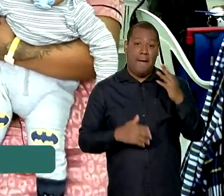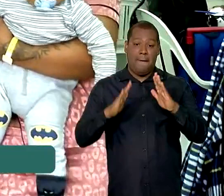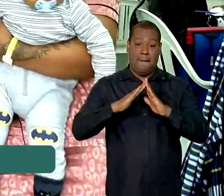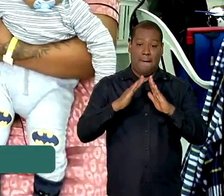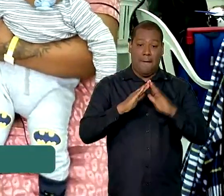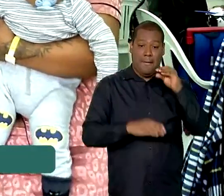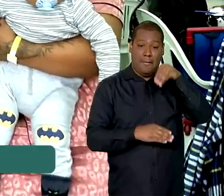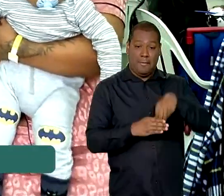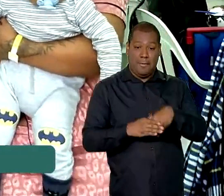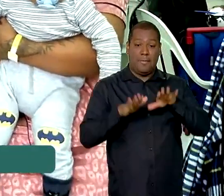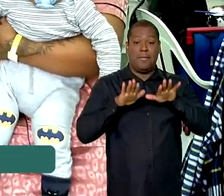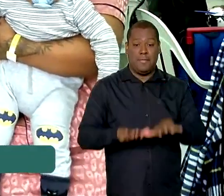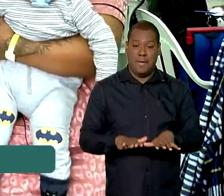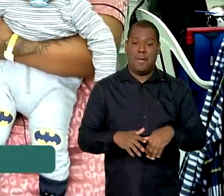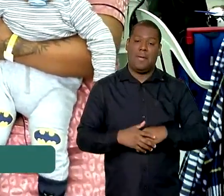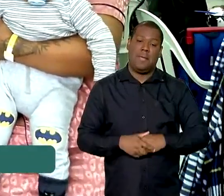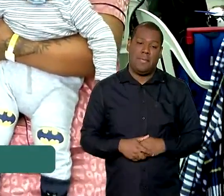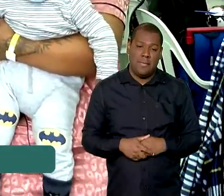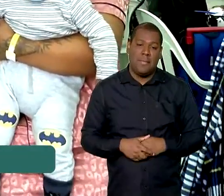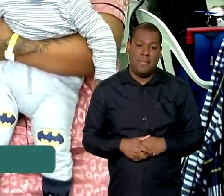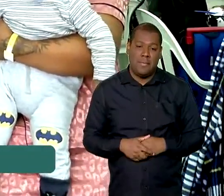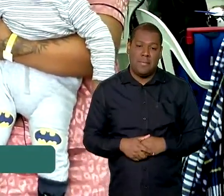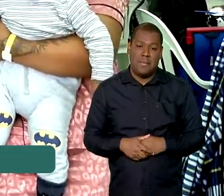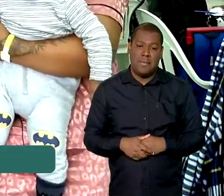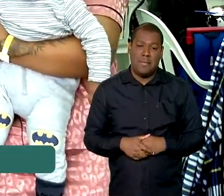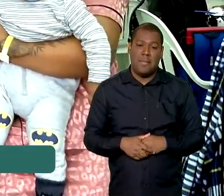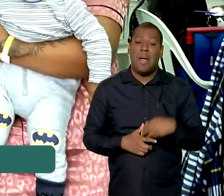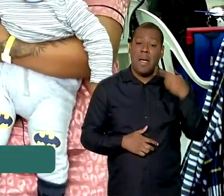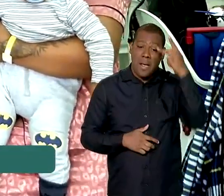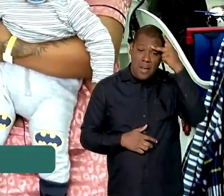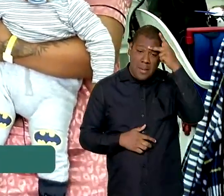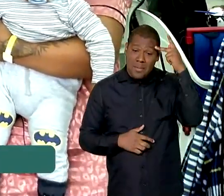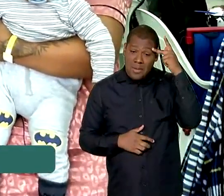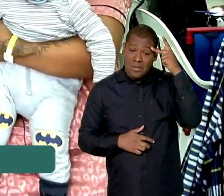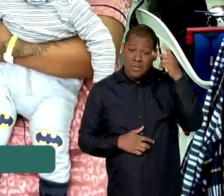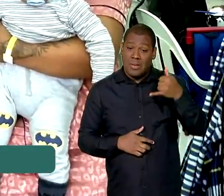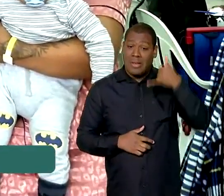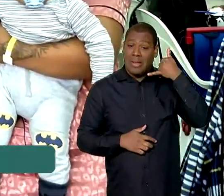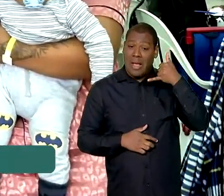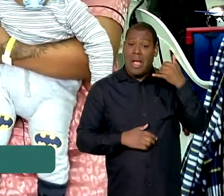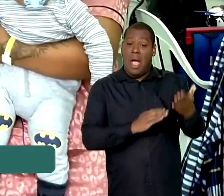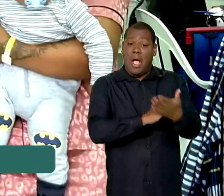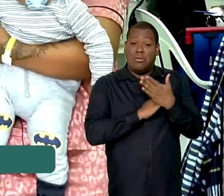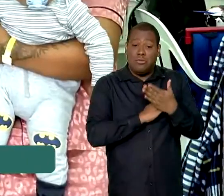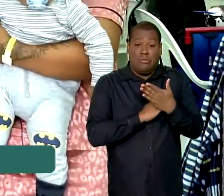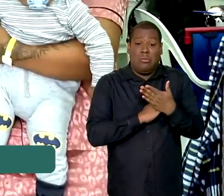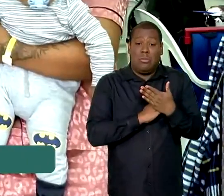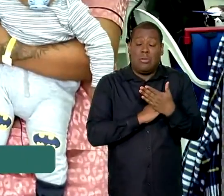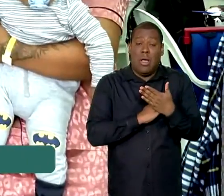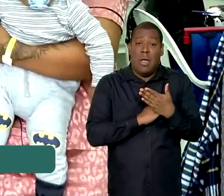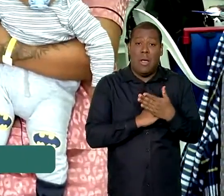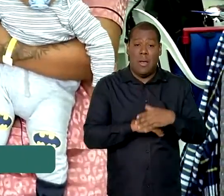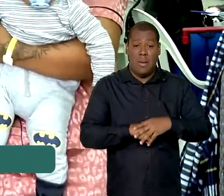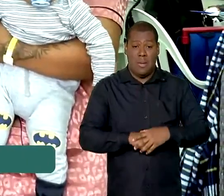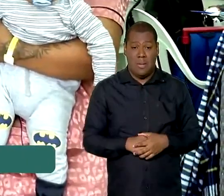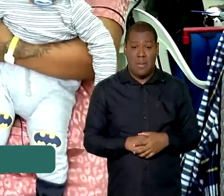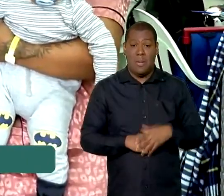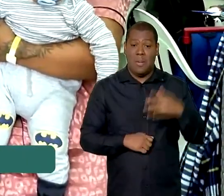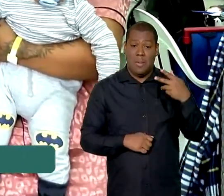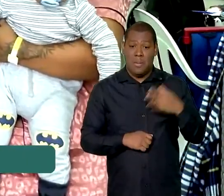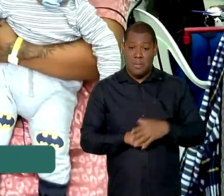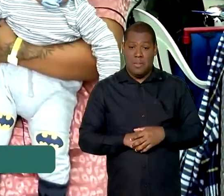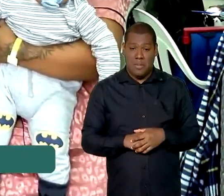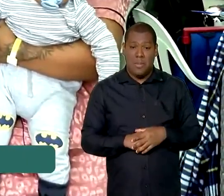casa e muitos, depois disso, ligaram para a gente pedindo resgate. O pessoal aqui se